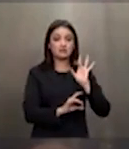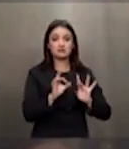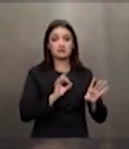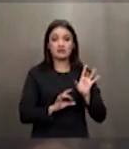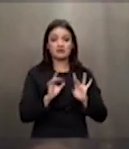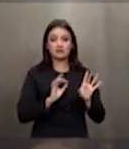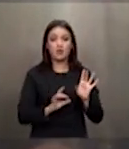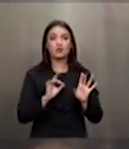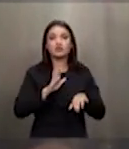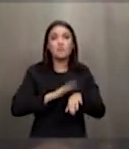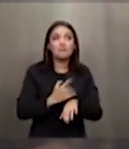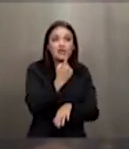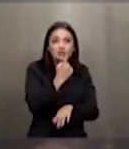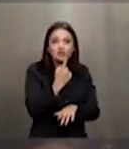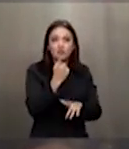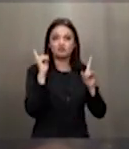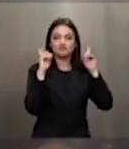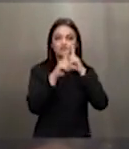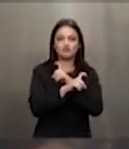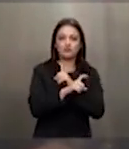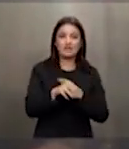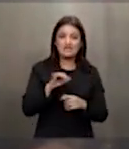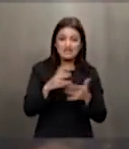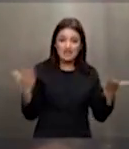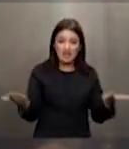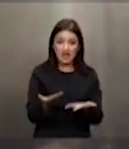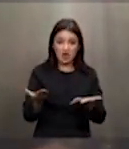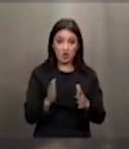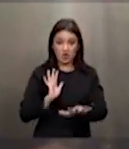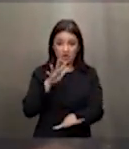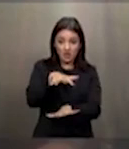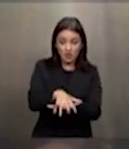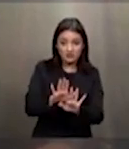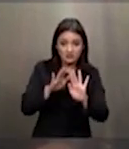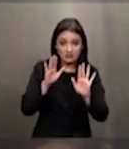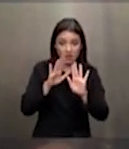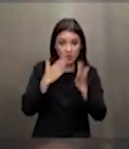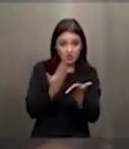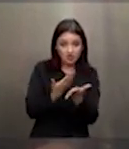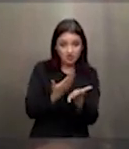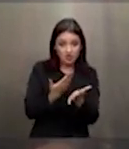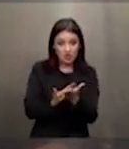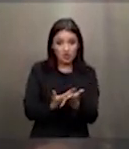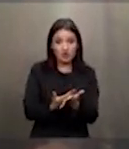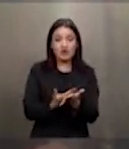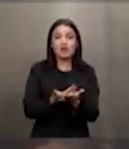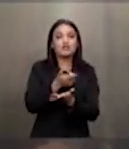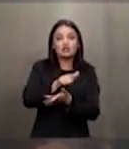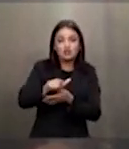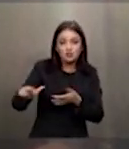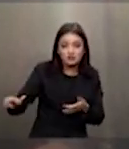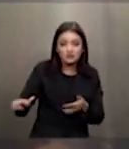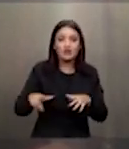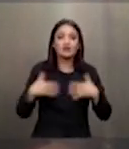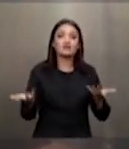uma composição a mais se renunciarmos ao princípio da inclusão escolar o país abre caminho para a exclusão para a